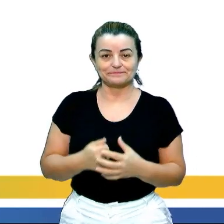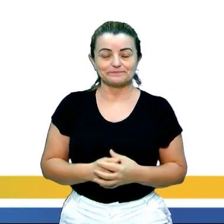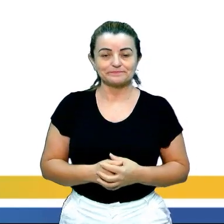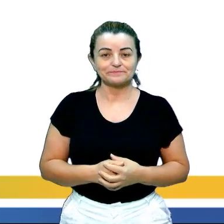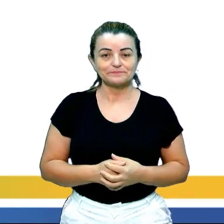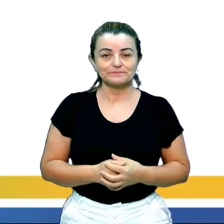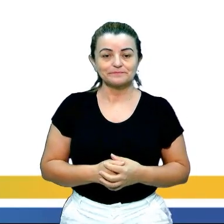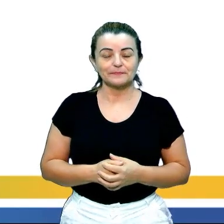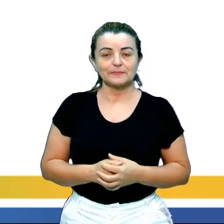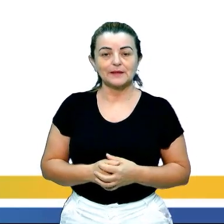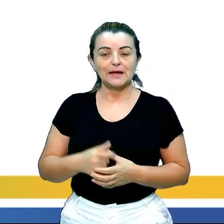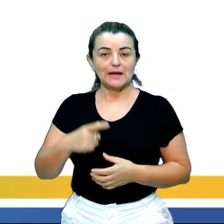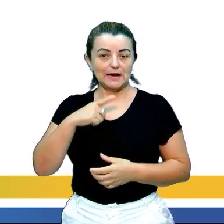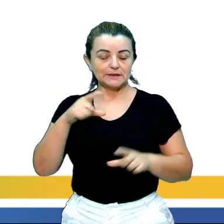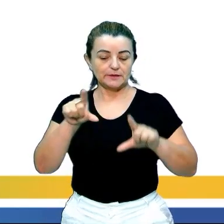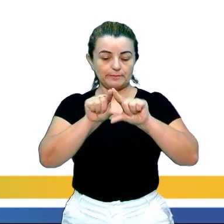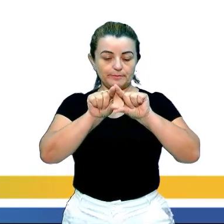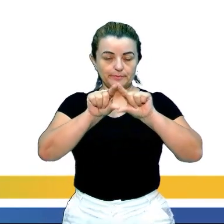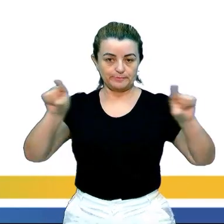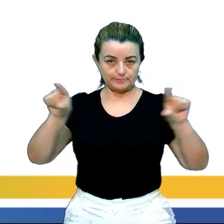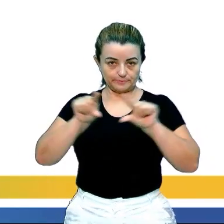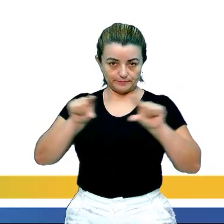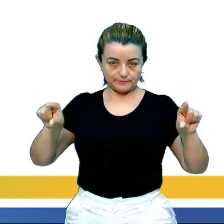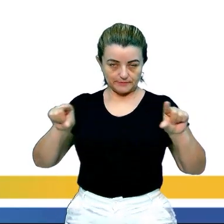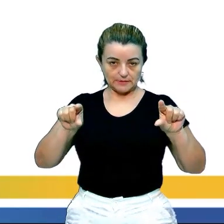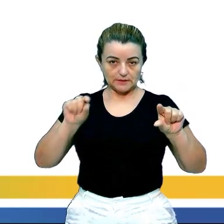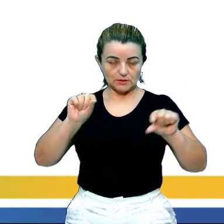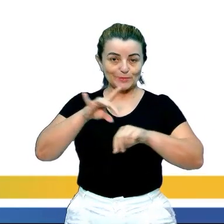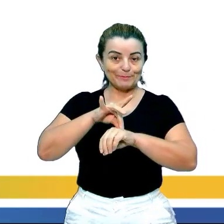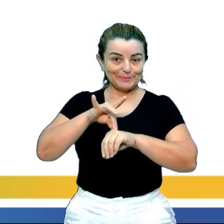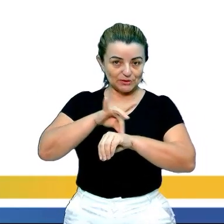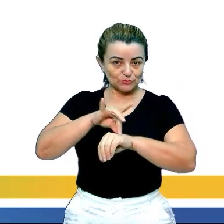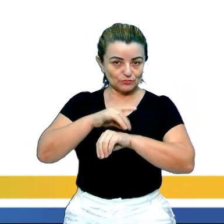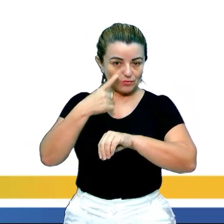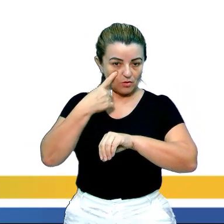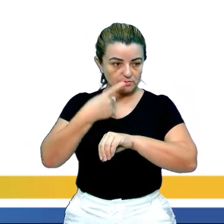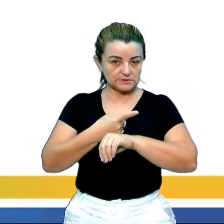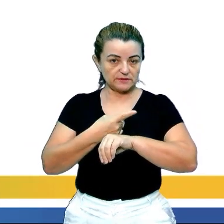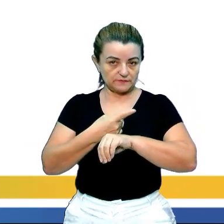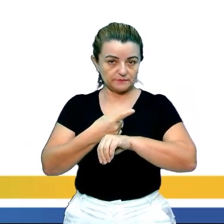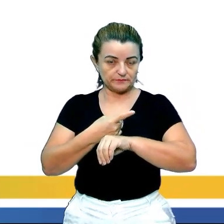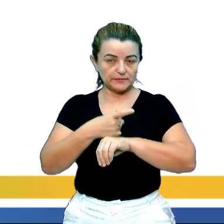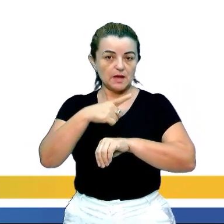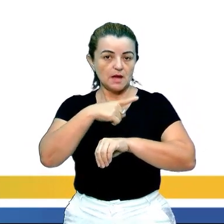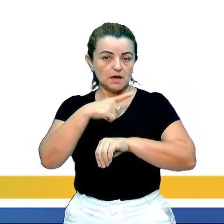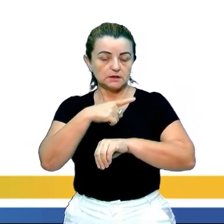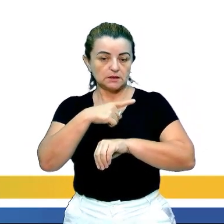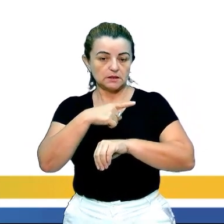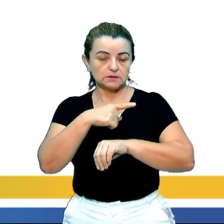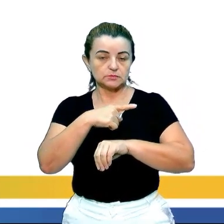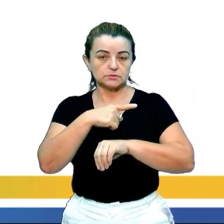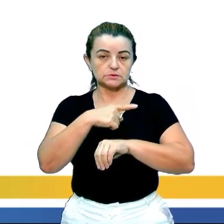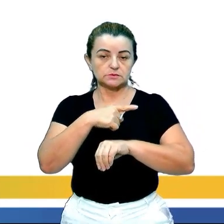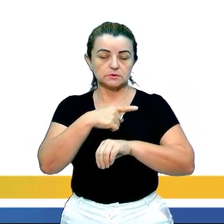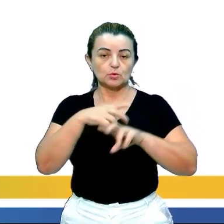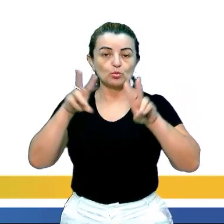Aí eu trouxe em negrito a pergunta para ficar mais clara para vocês. Observe que nessa introdução nós temos o tema, que é a